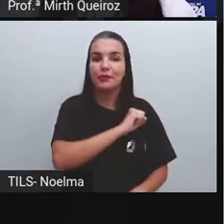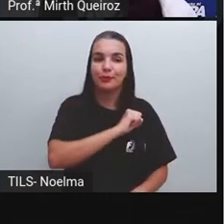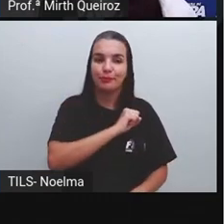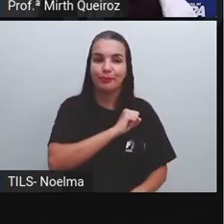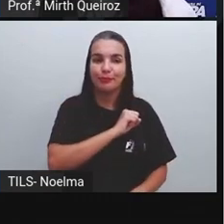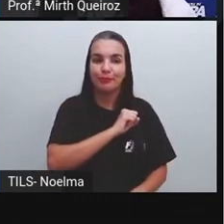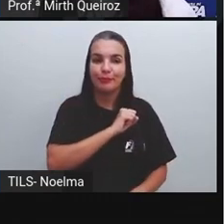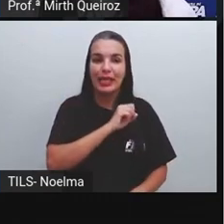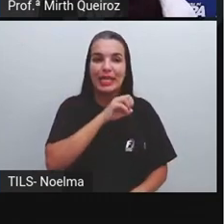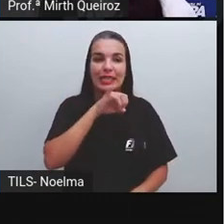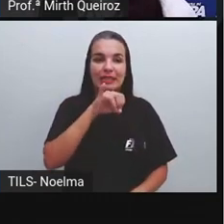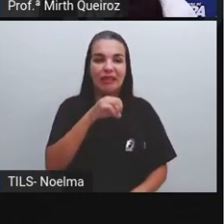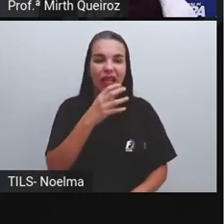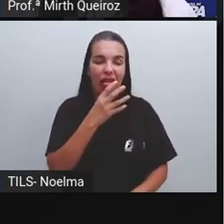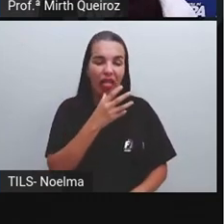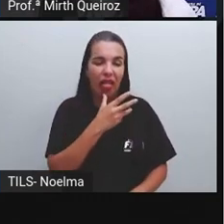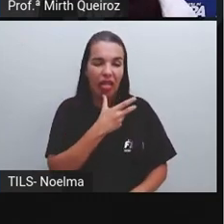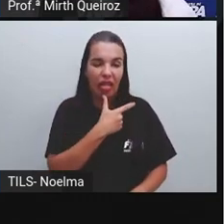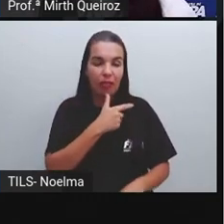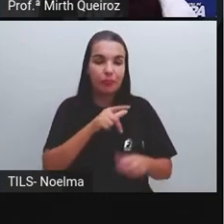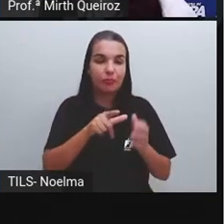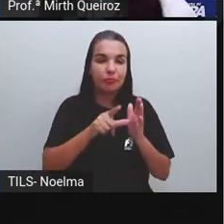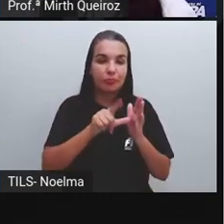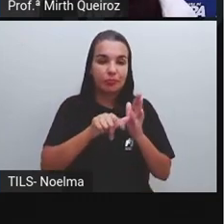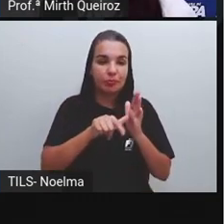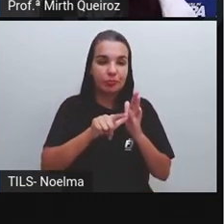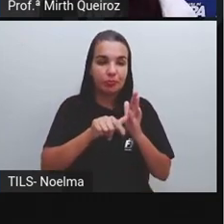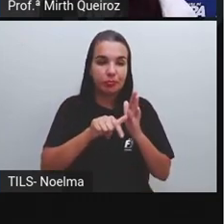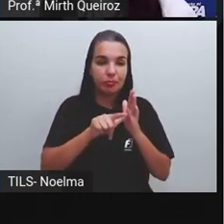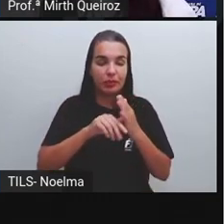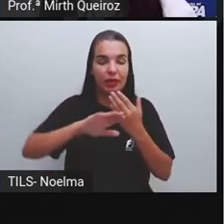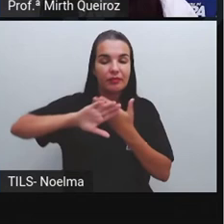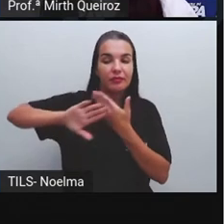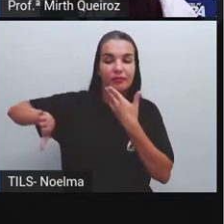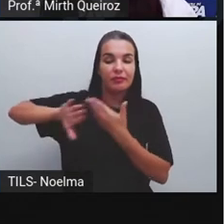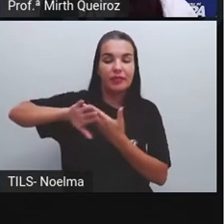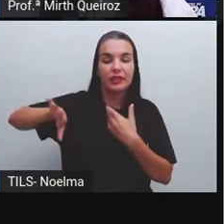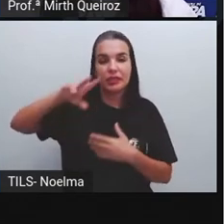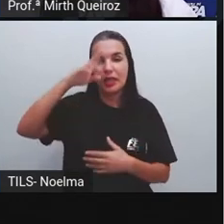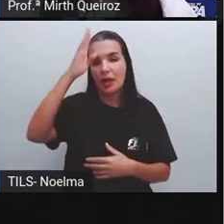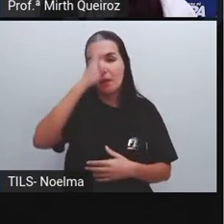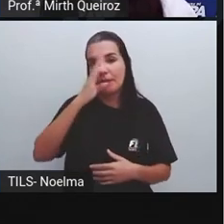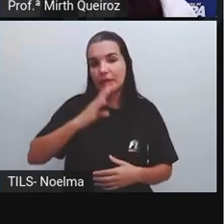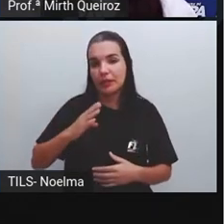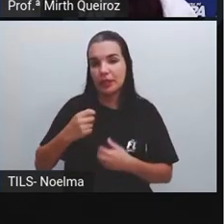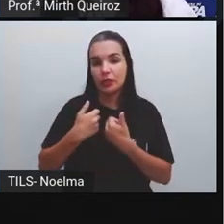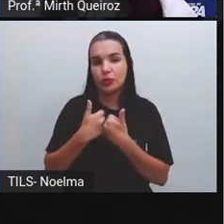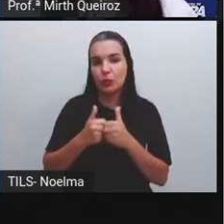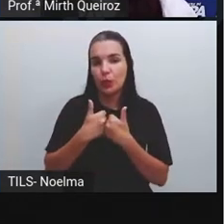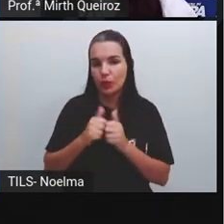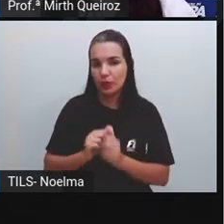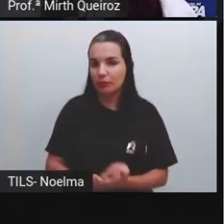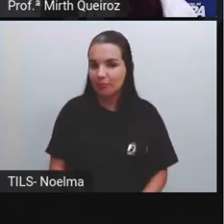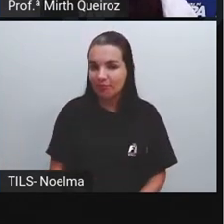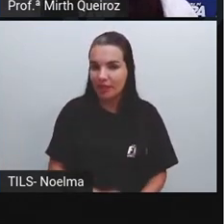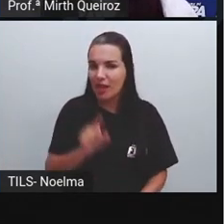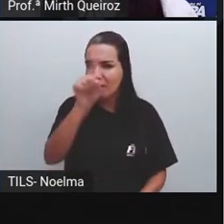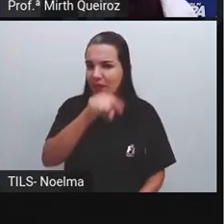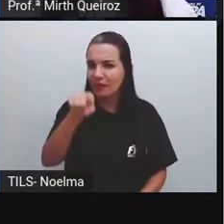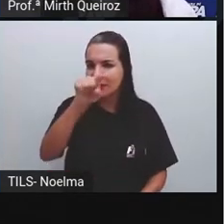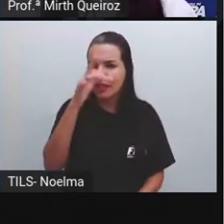Lentidão e atrasos afastam os brasileiros dos ônibus. E aí vocês acham que tempo é dinheiro?